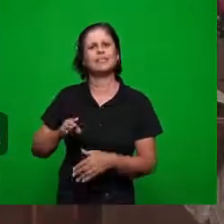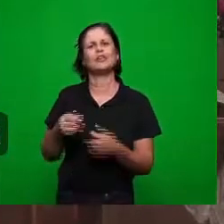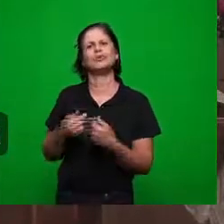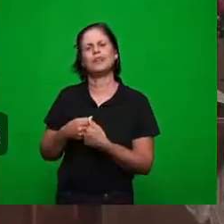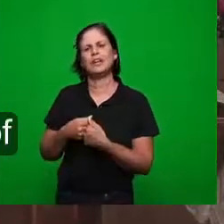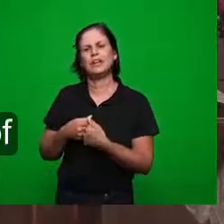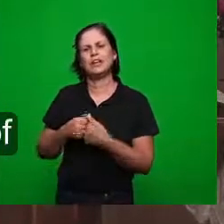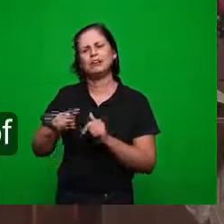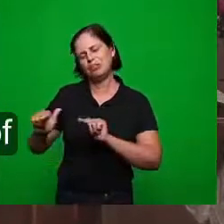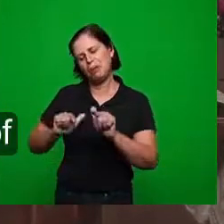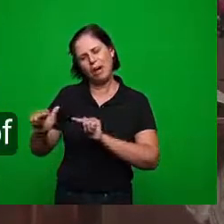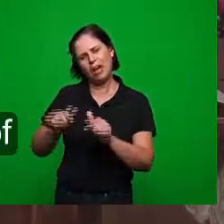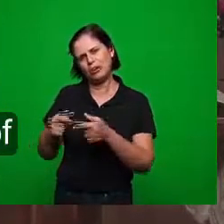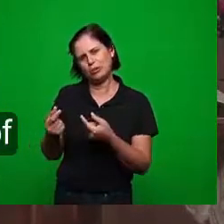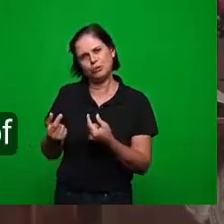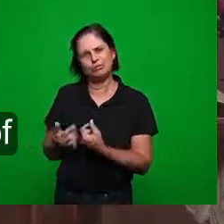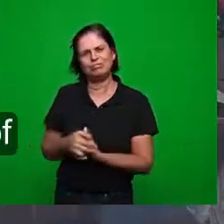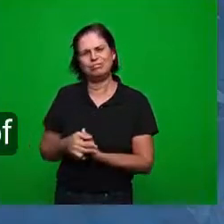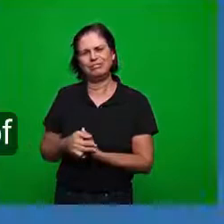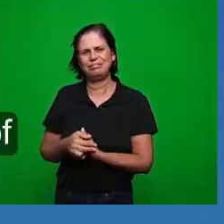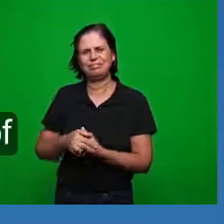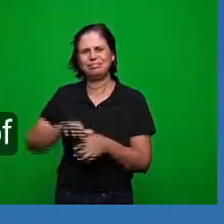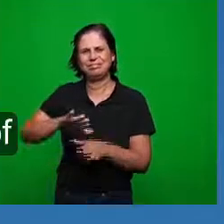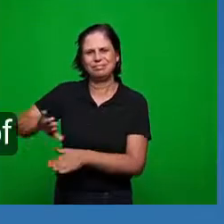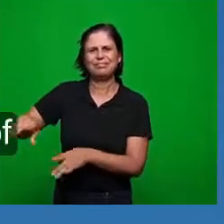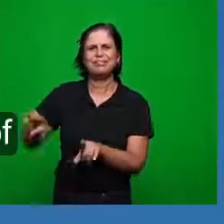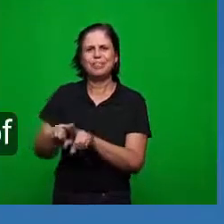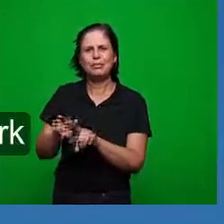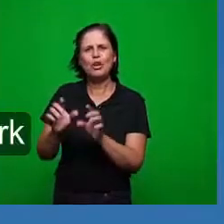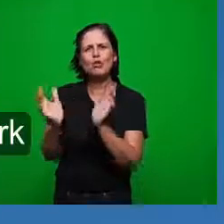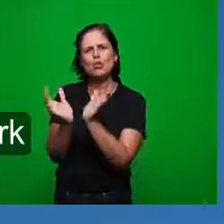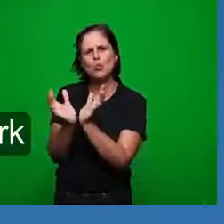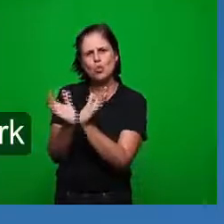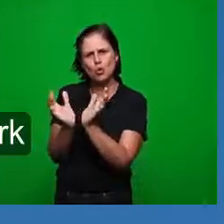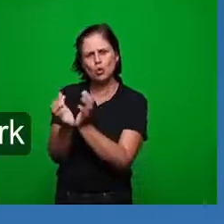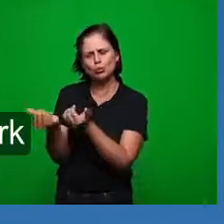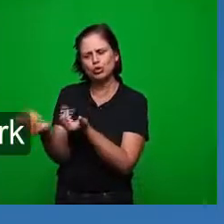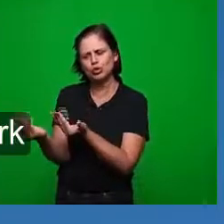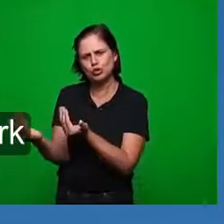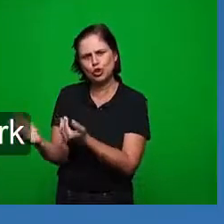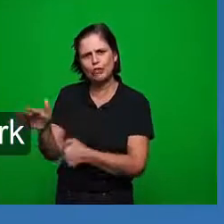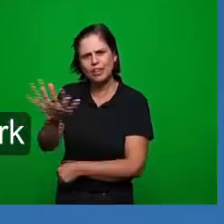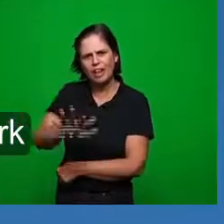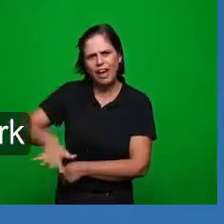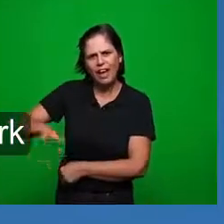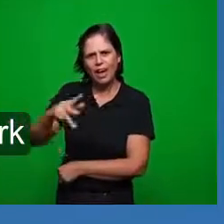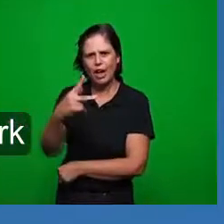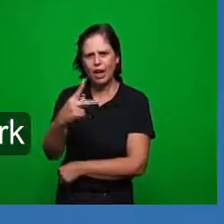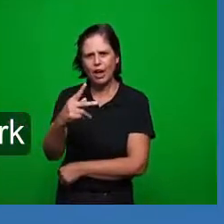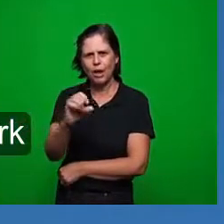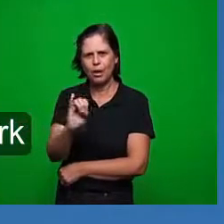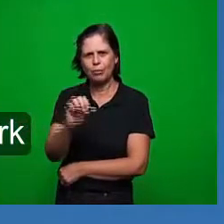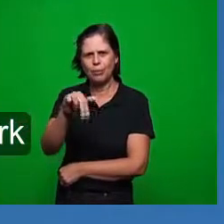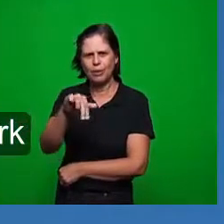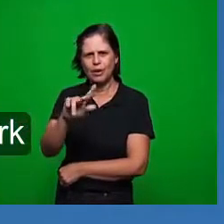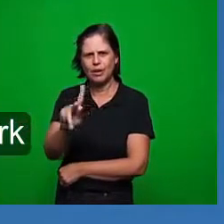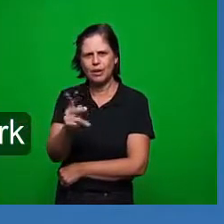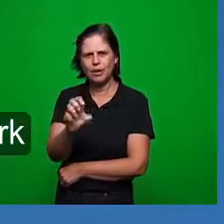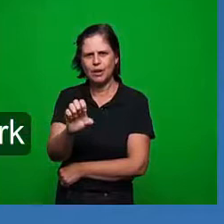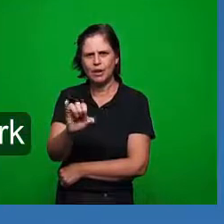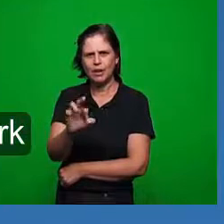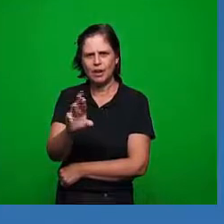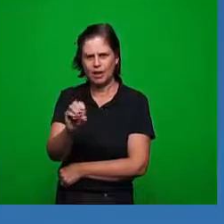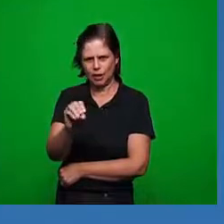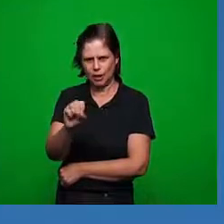e temos aqui um grupo de na área de Pinheiros um grupo de jovens que realizou um trabalho